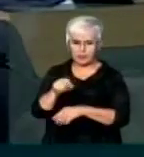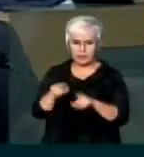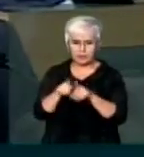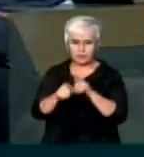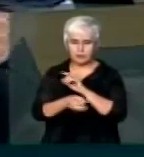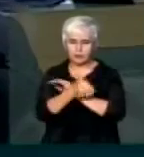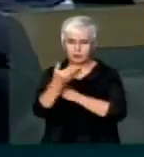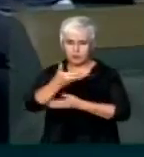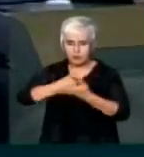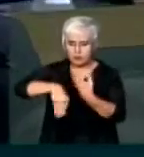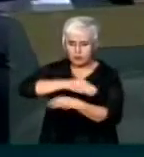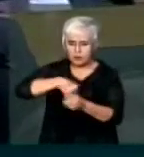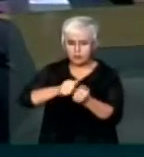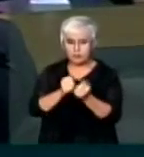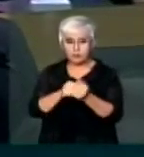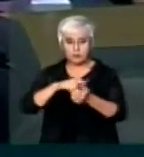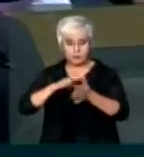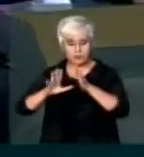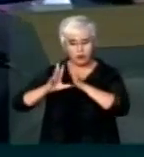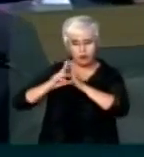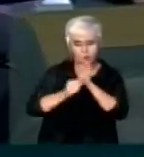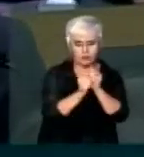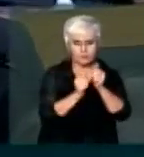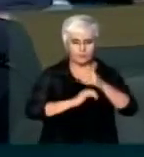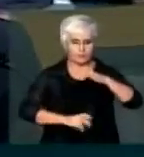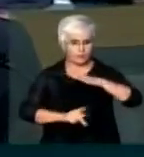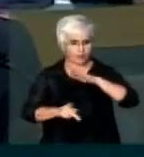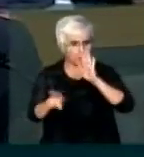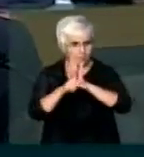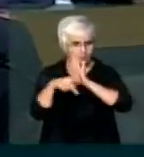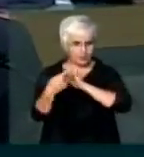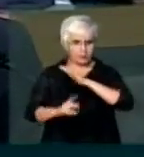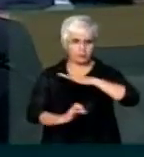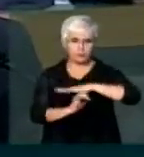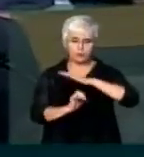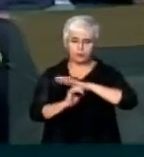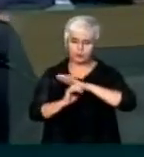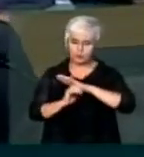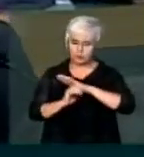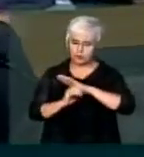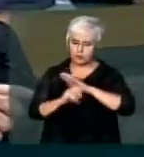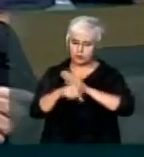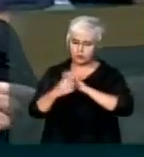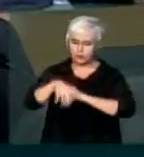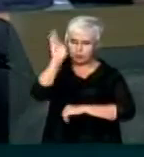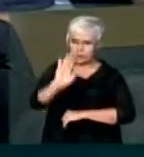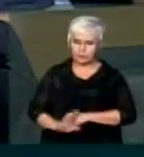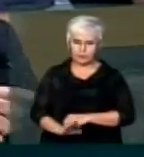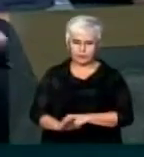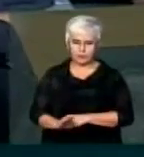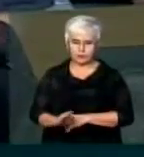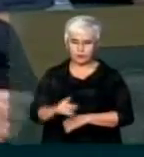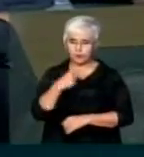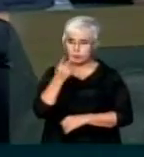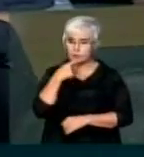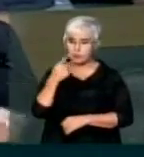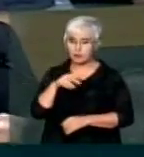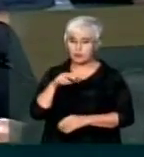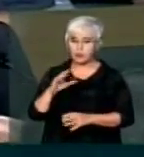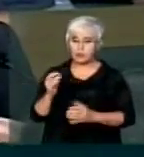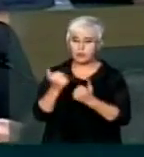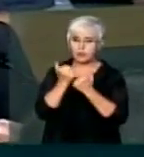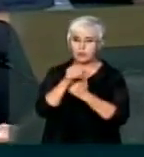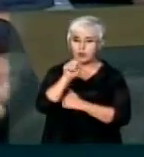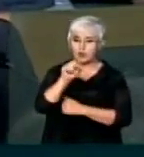envolveu a Petrobras e estão dilapidando ao longo do tempo um patrimônio de uma empresa símbolo para nós. Nós estamos falando aqui em nome de 80 mil